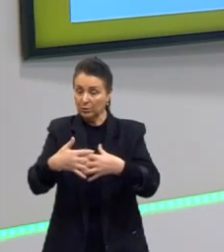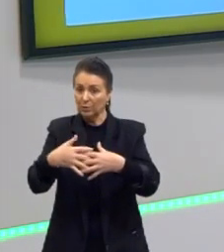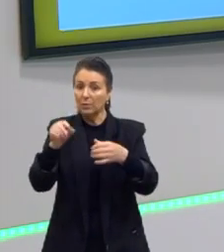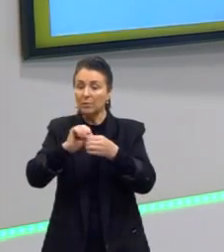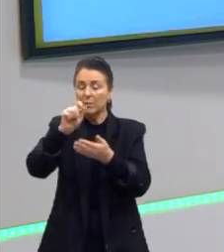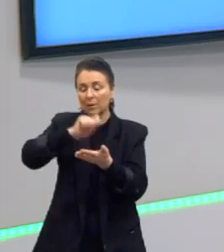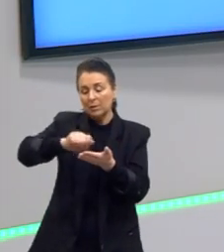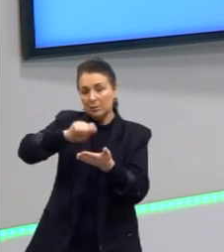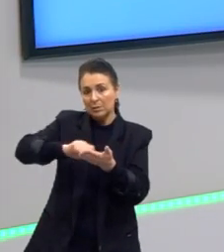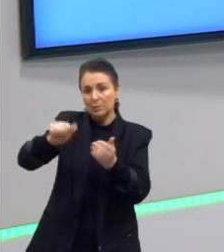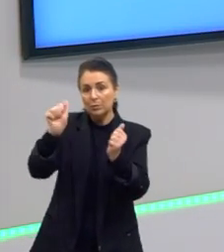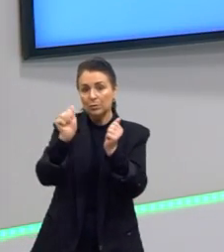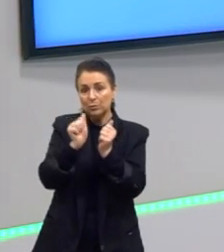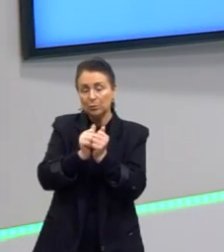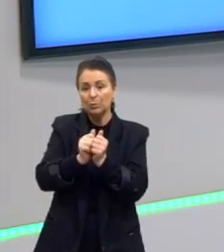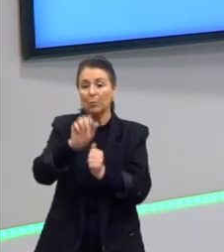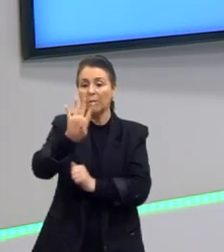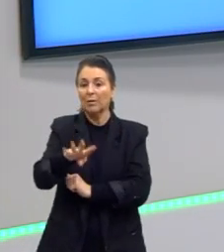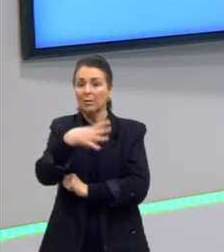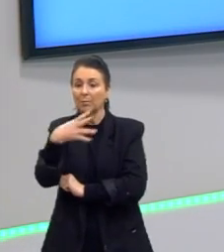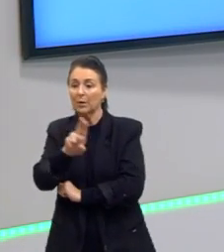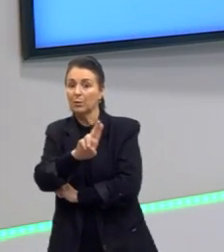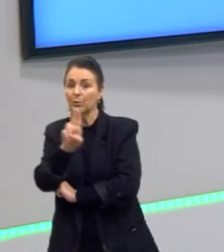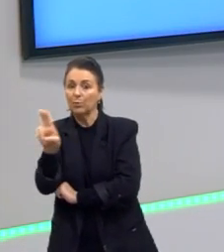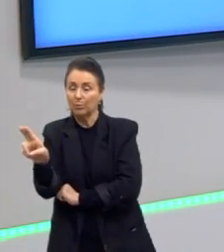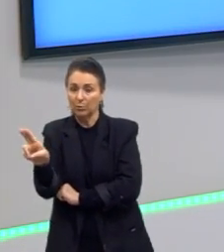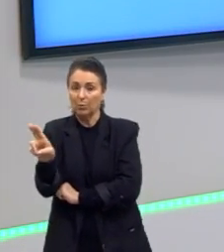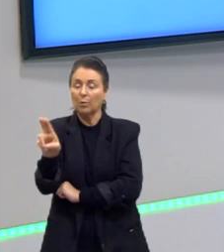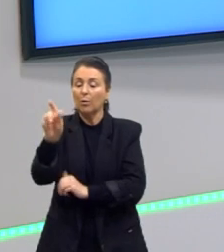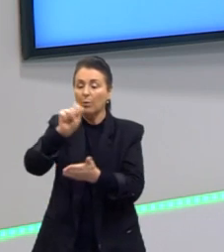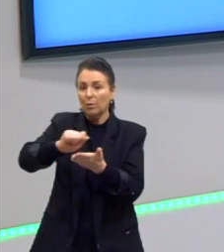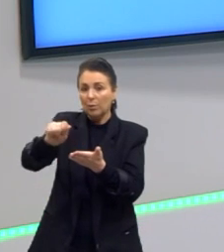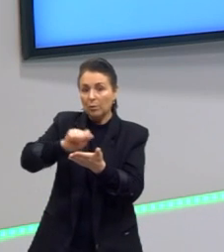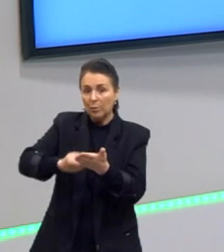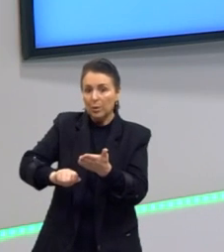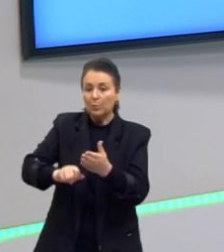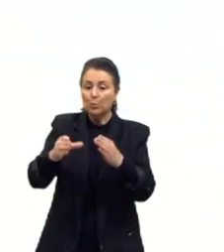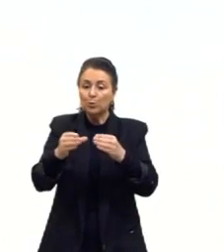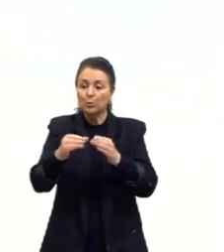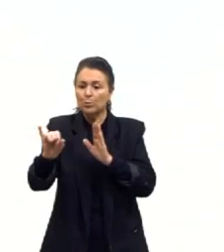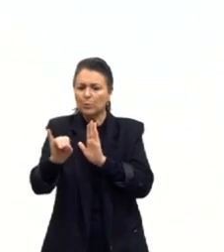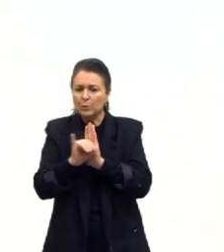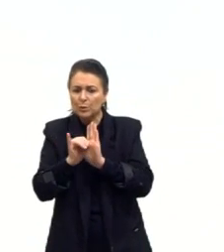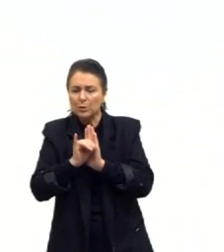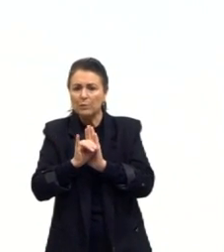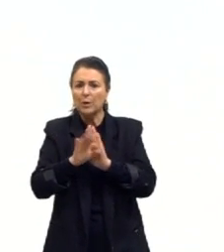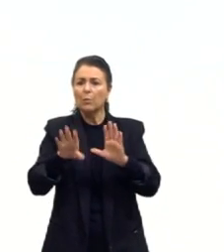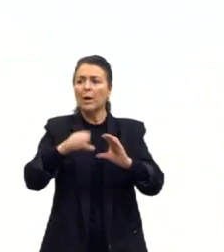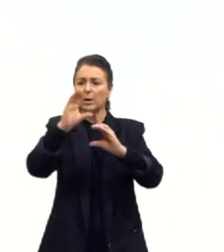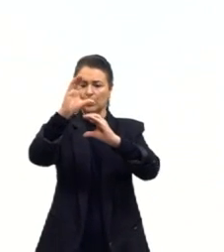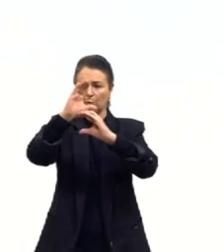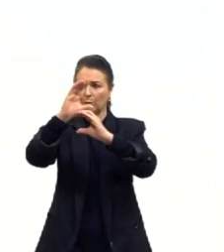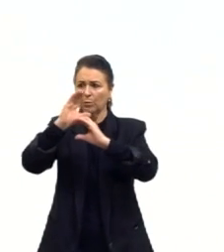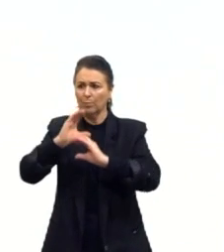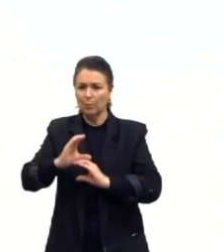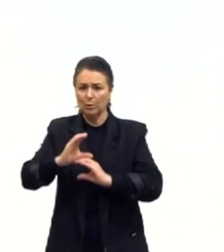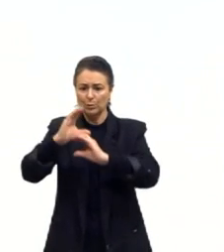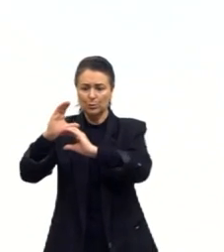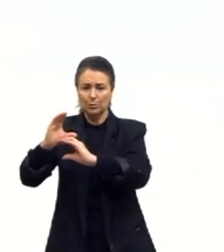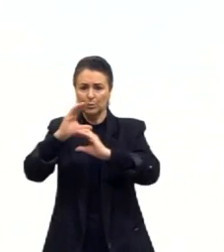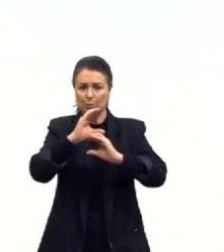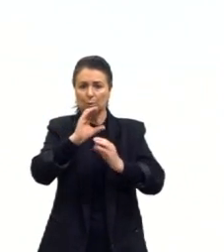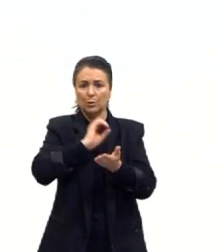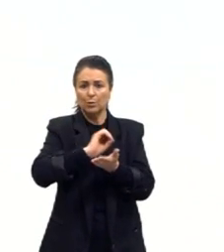anotações junto com essa tabela de nomenclatura, anotar direitinho quais grupos identificam quais compostos orgânicos, porque as questões